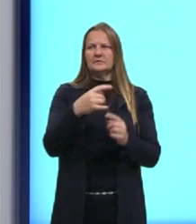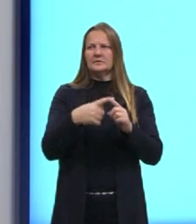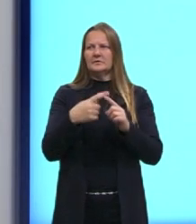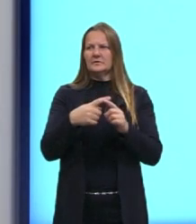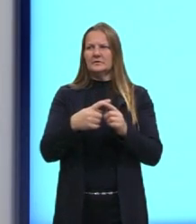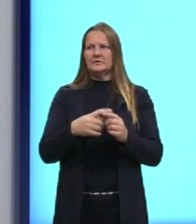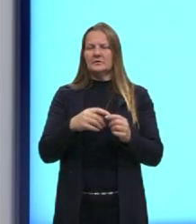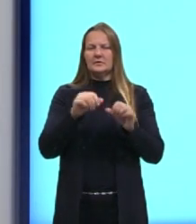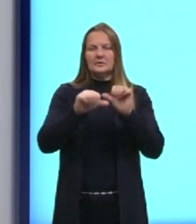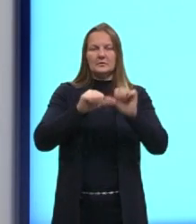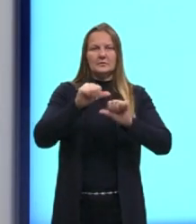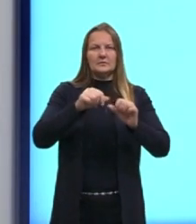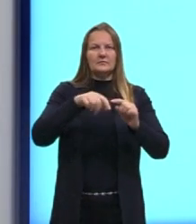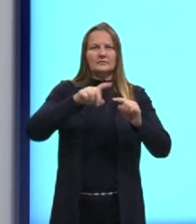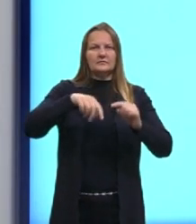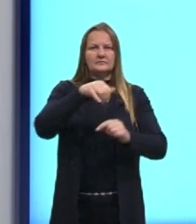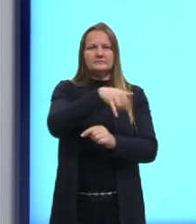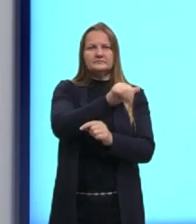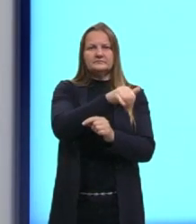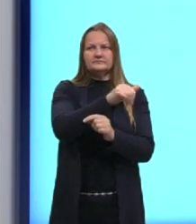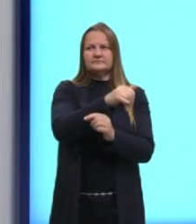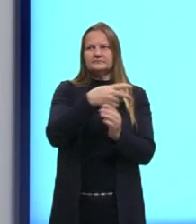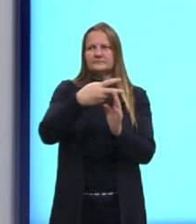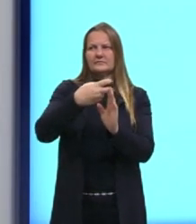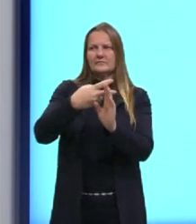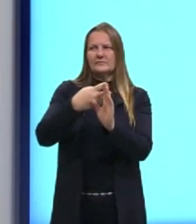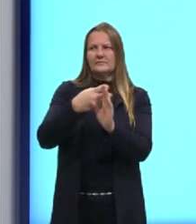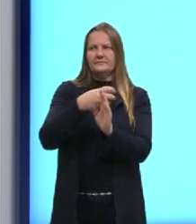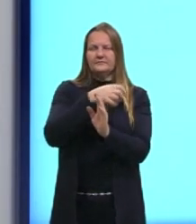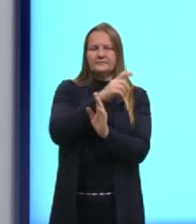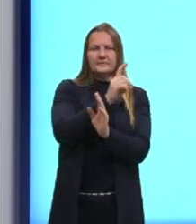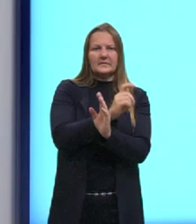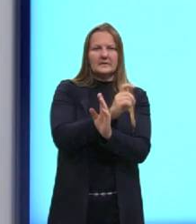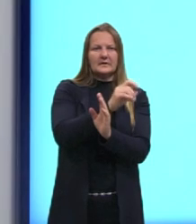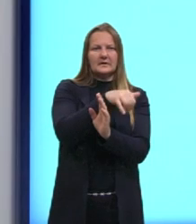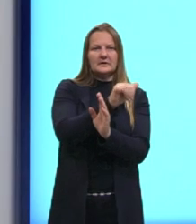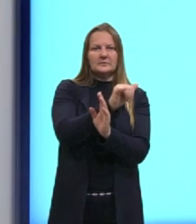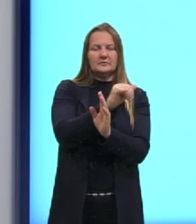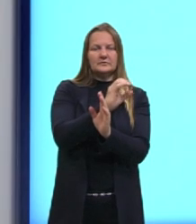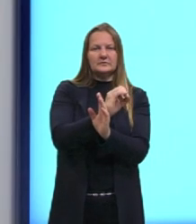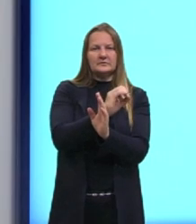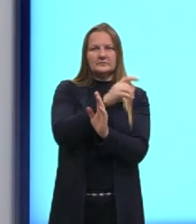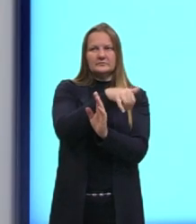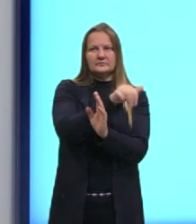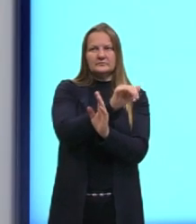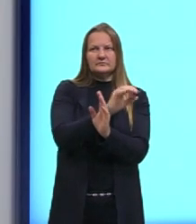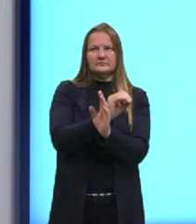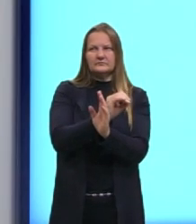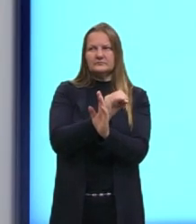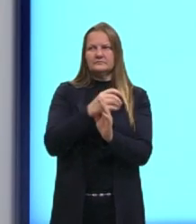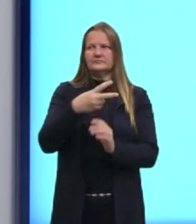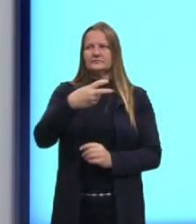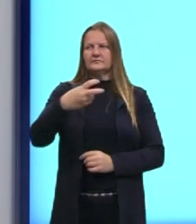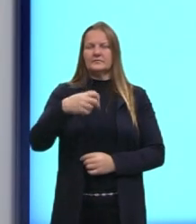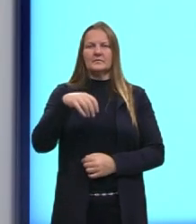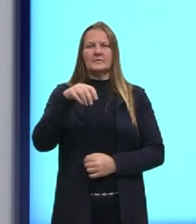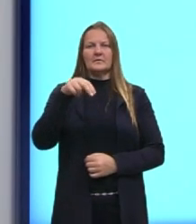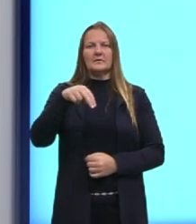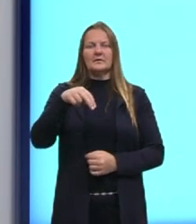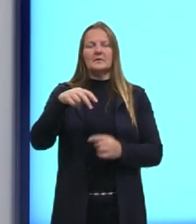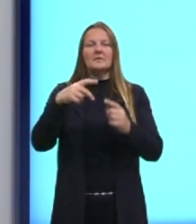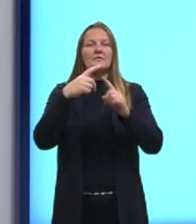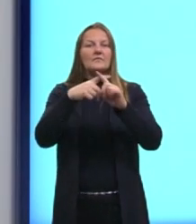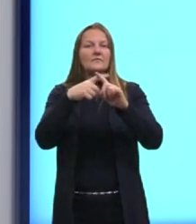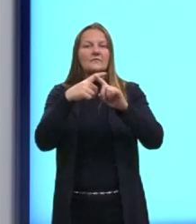a variação do Y, aqui foi representada por Y menos Y zero, que é igual a M, que